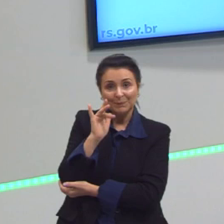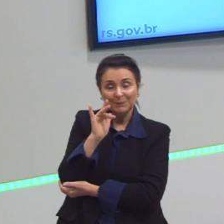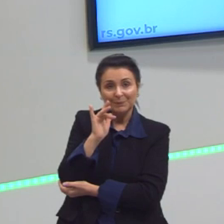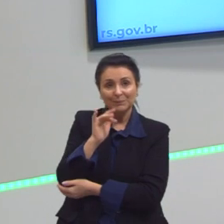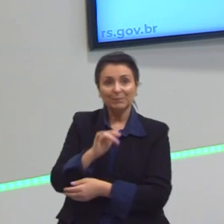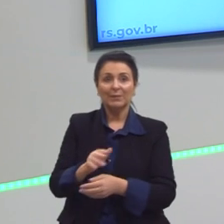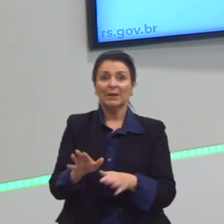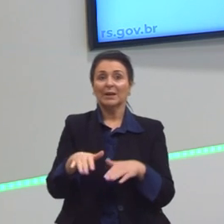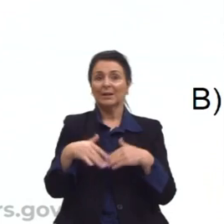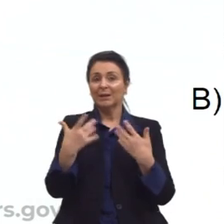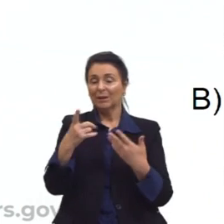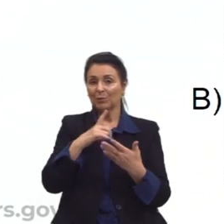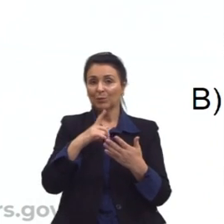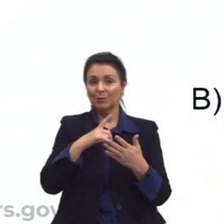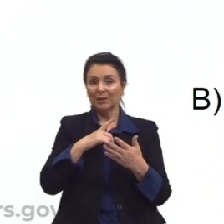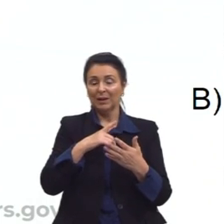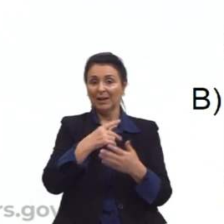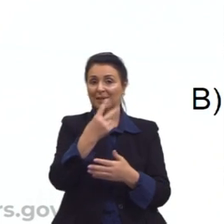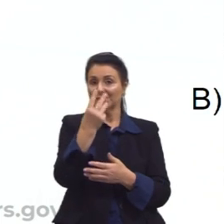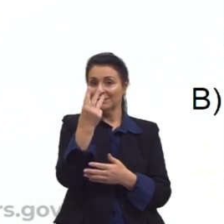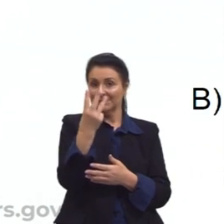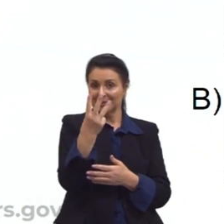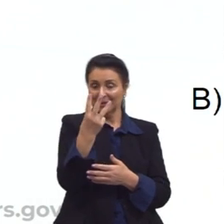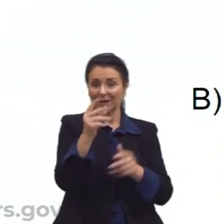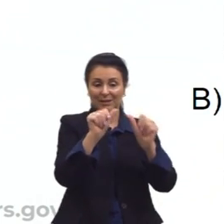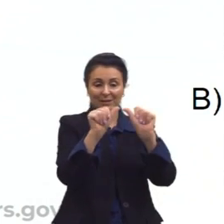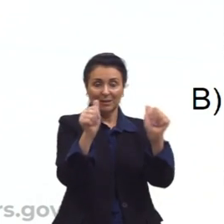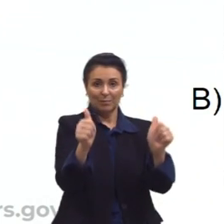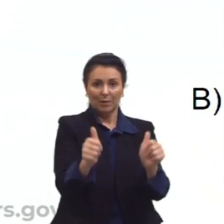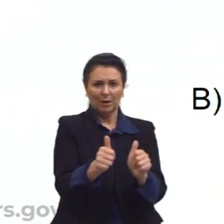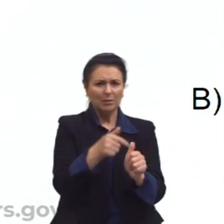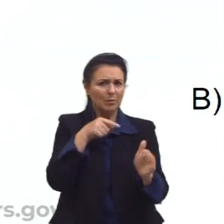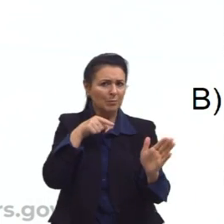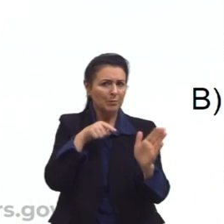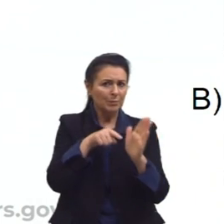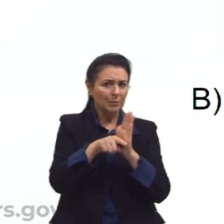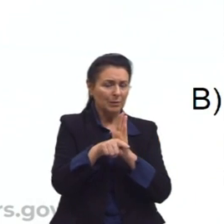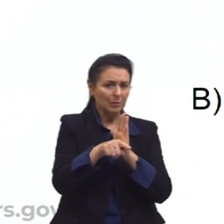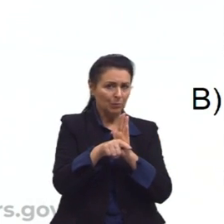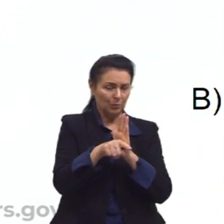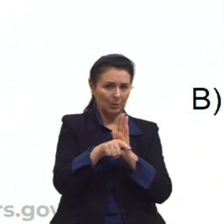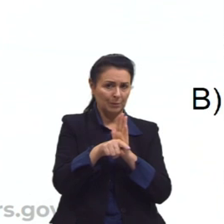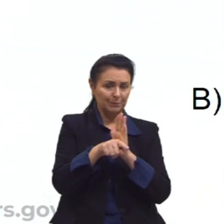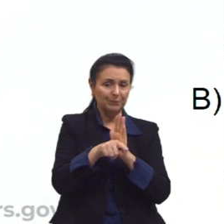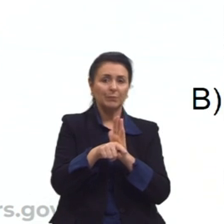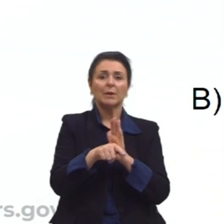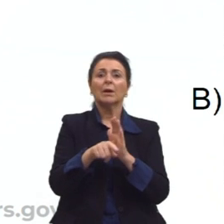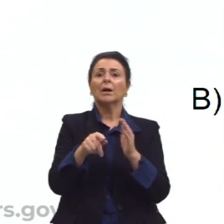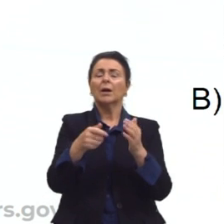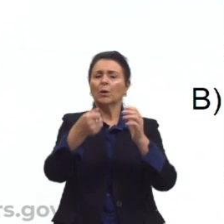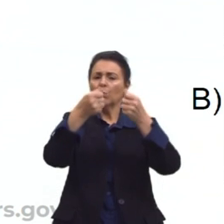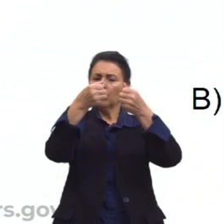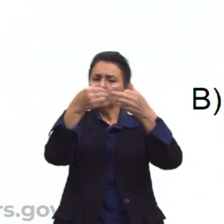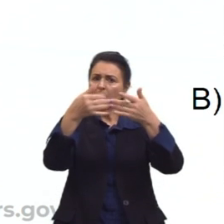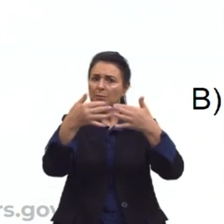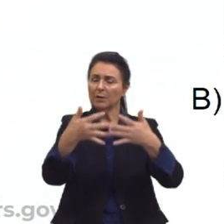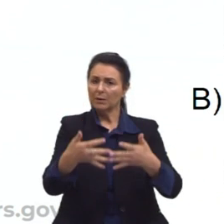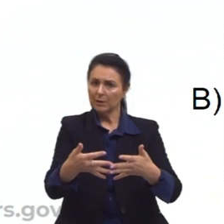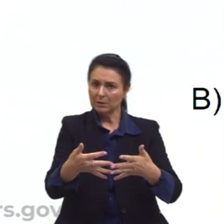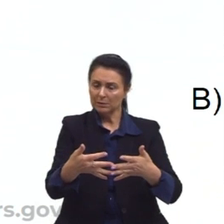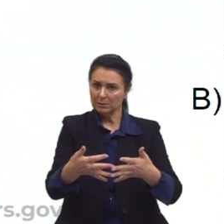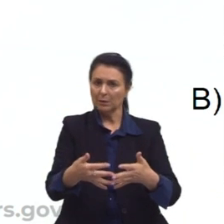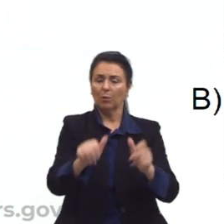Então, aqui nós temos as três figuras. A pergunta é o seguinte. De acordo com o procedimento descrito, A figura